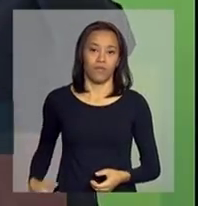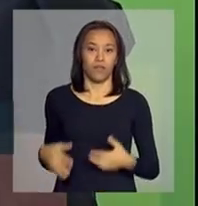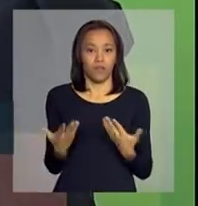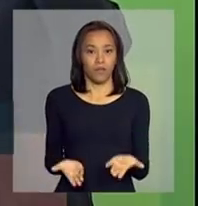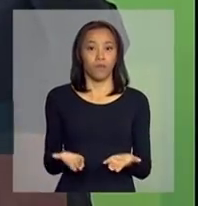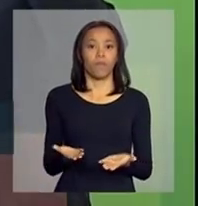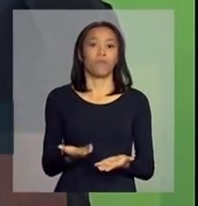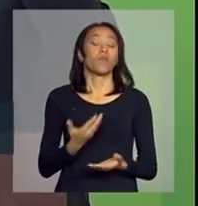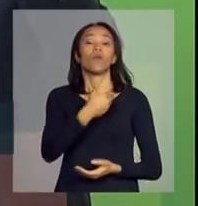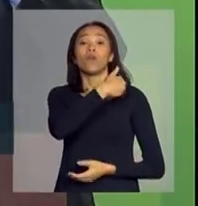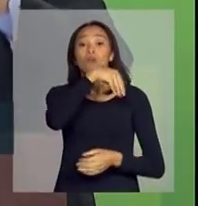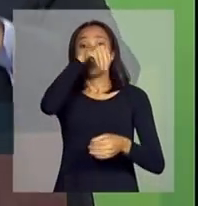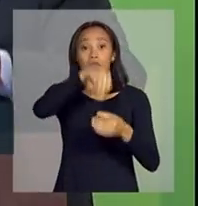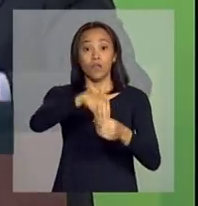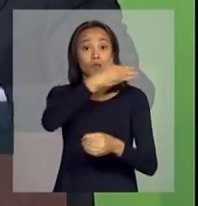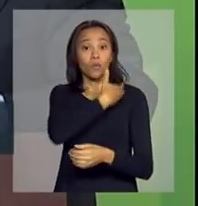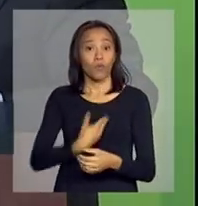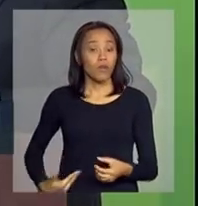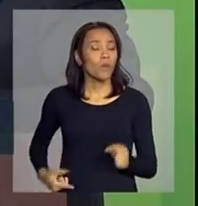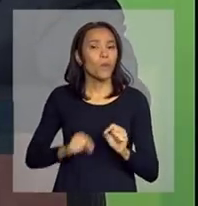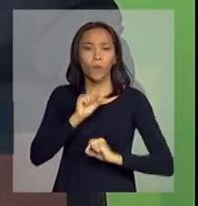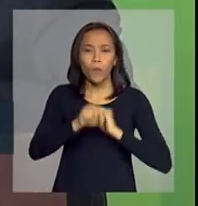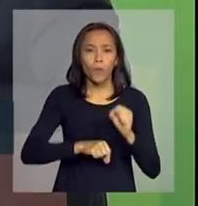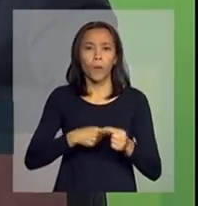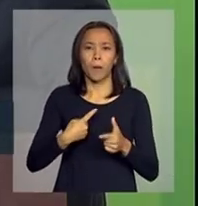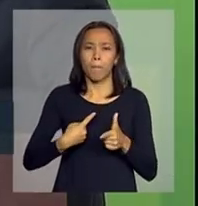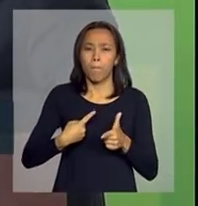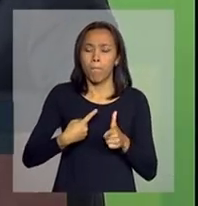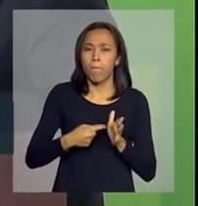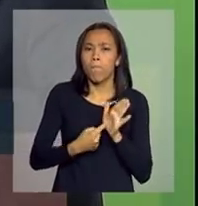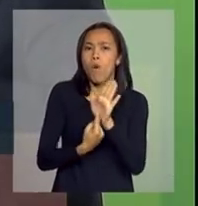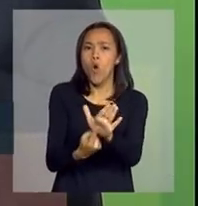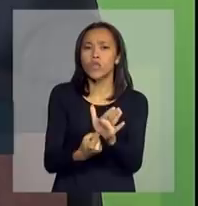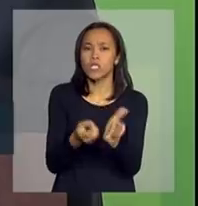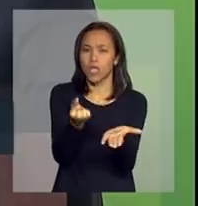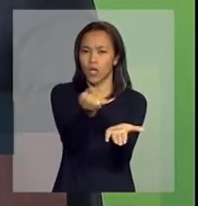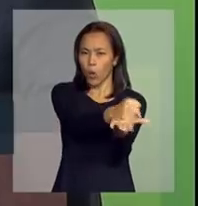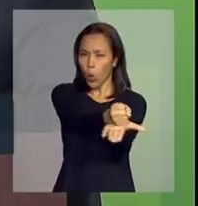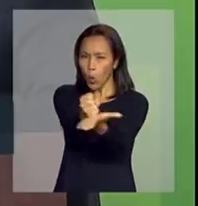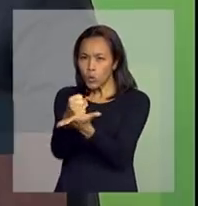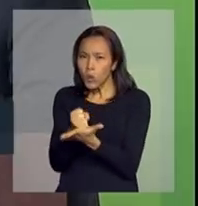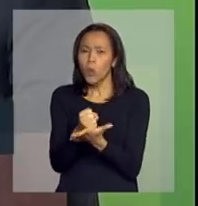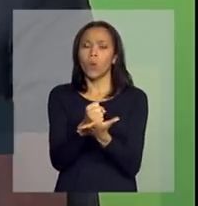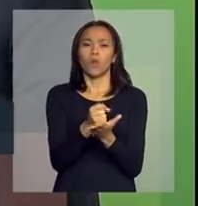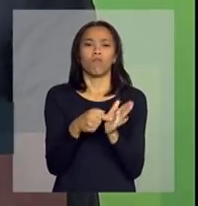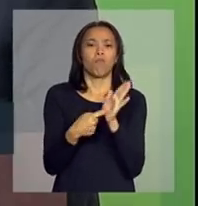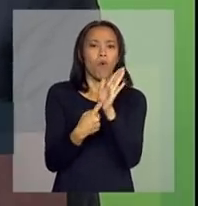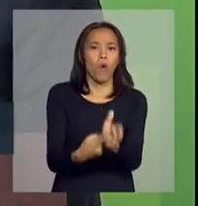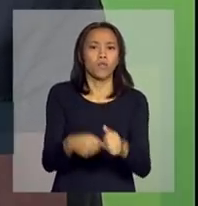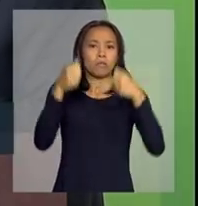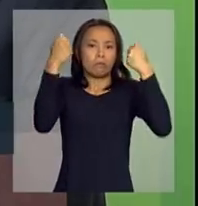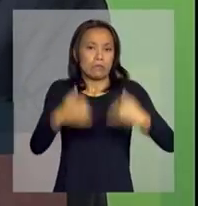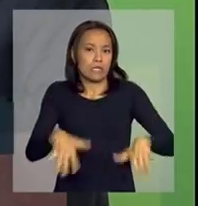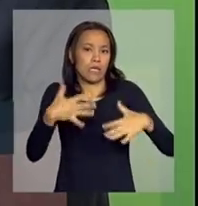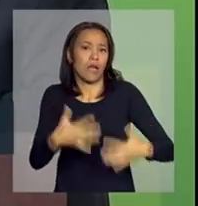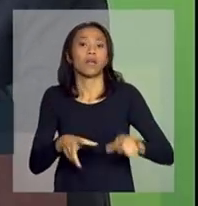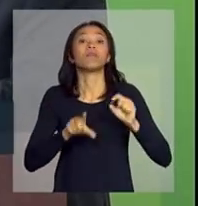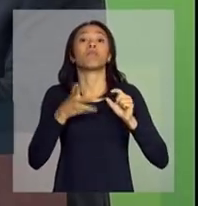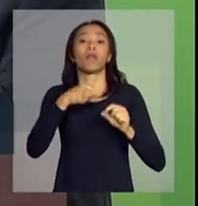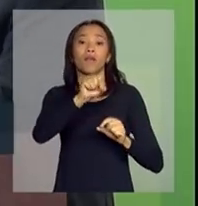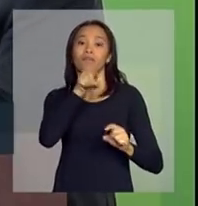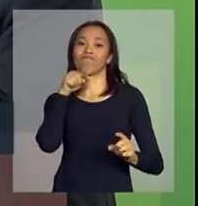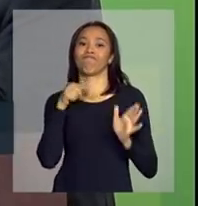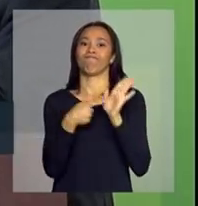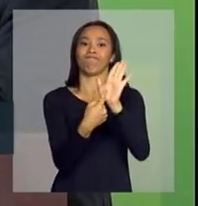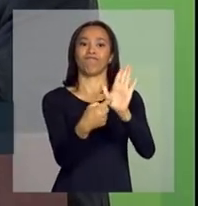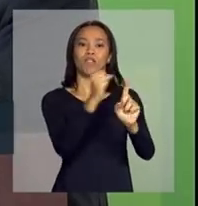Estados tentam passar seus controles e seus custos para a sociedade. A